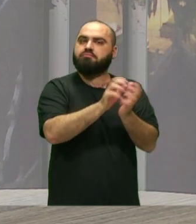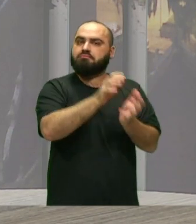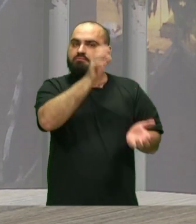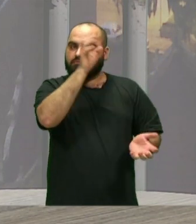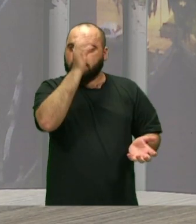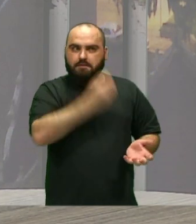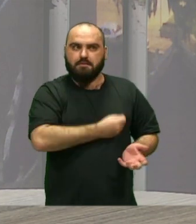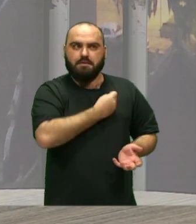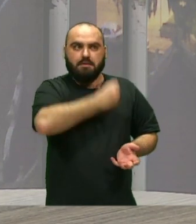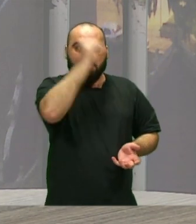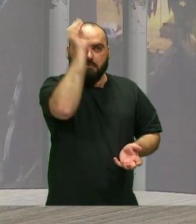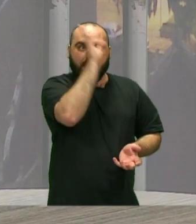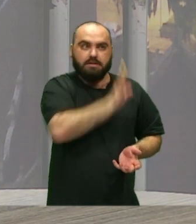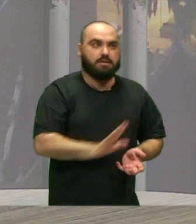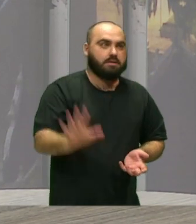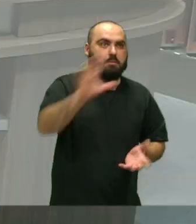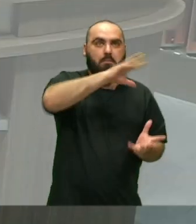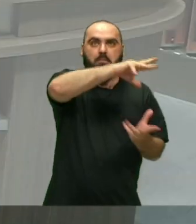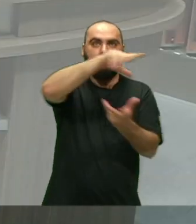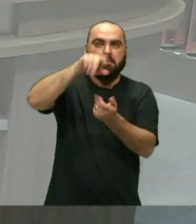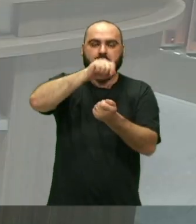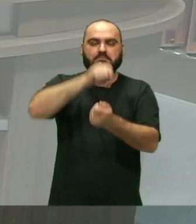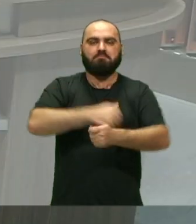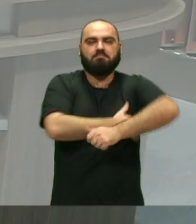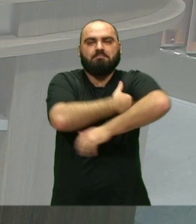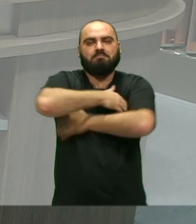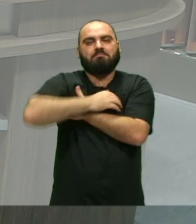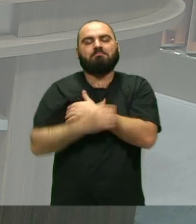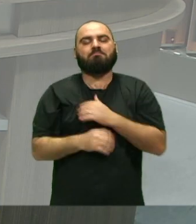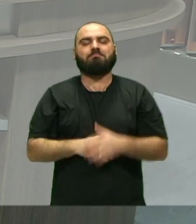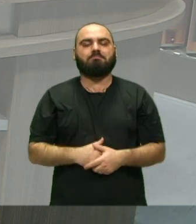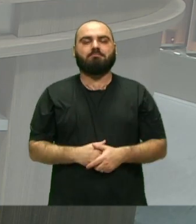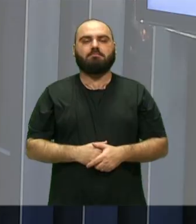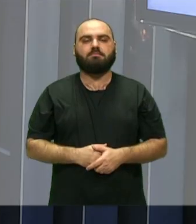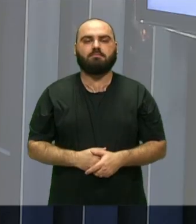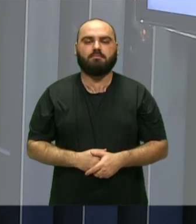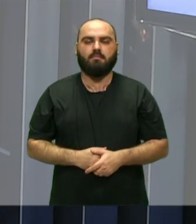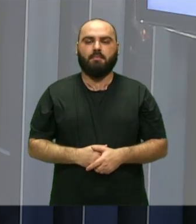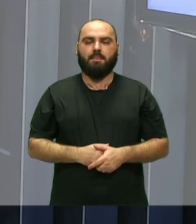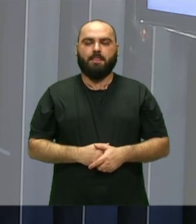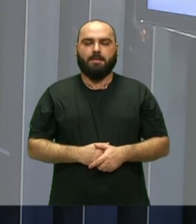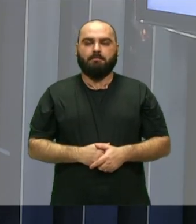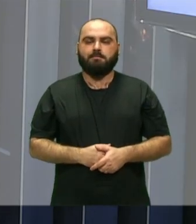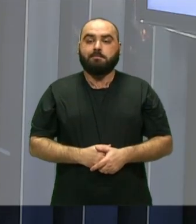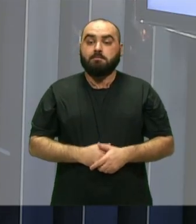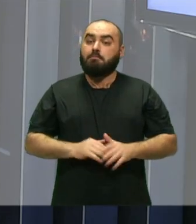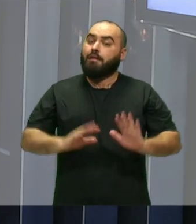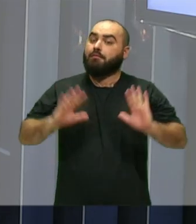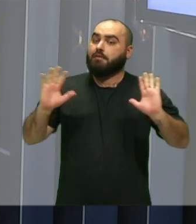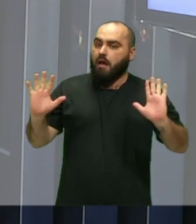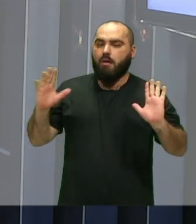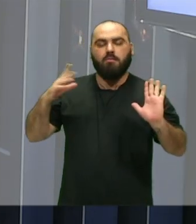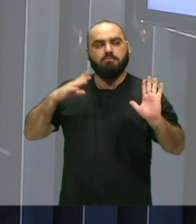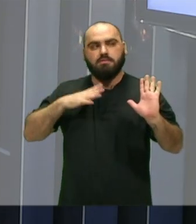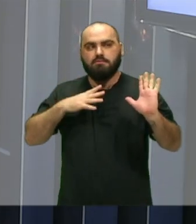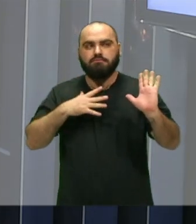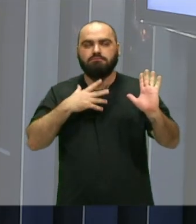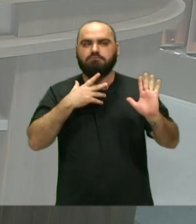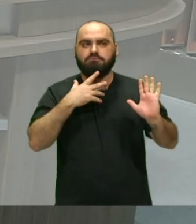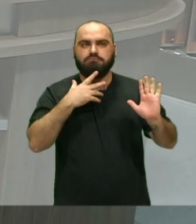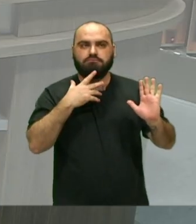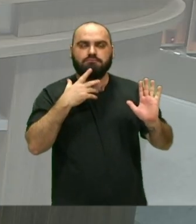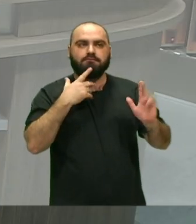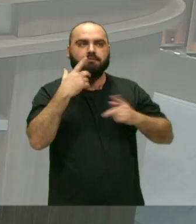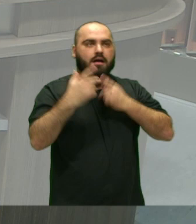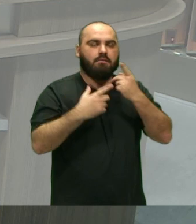E no mundo afora E assim, né? Eu digo que é um grande prazer Recebê-las E